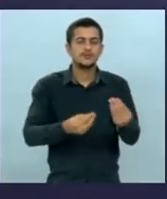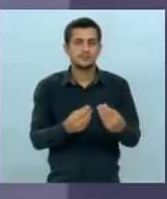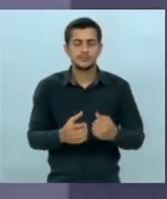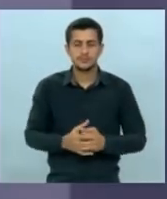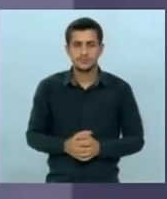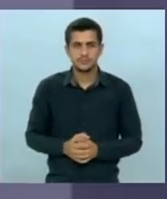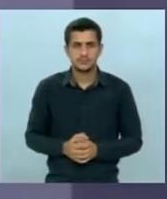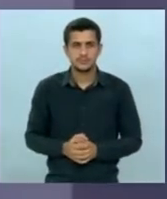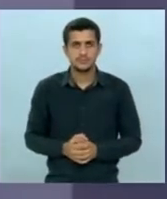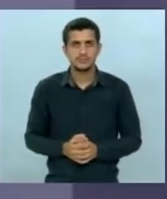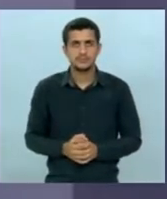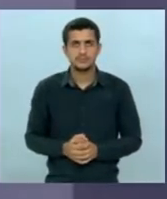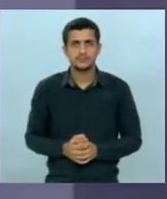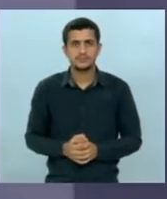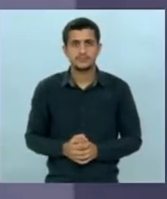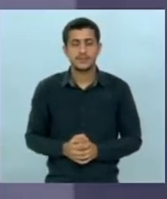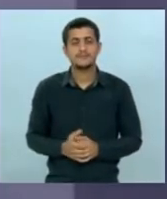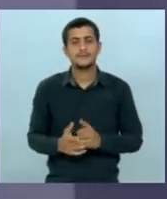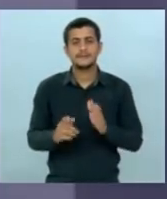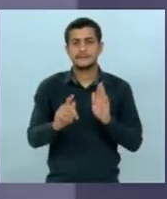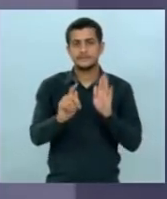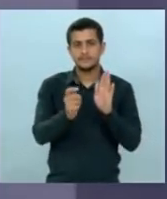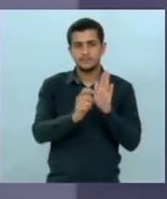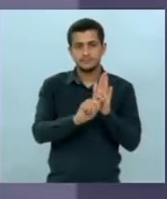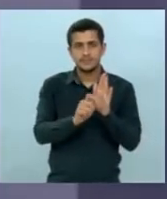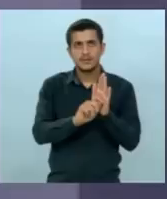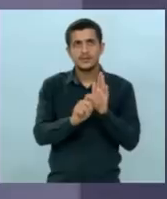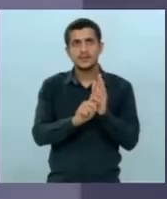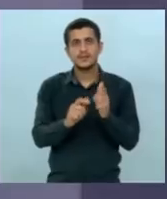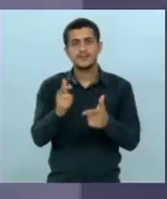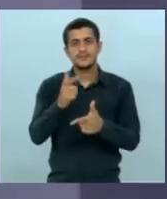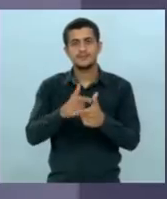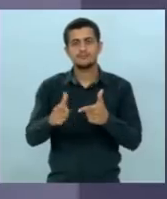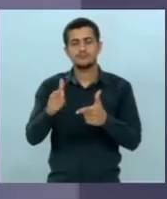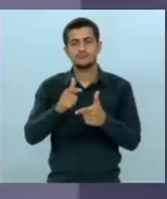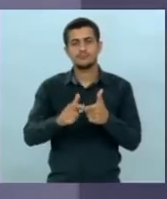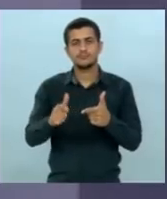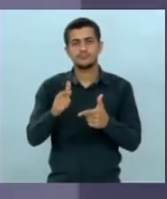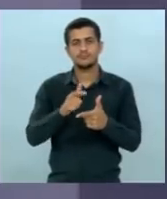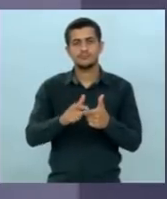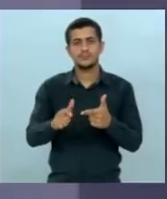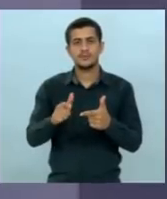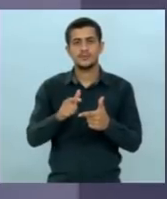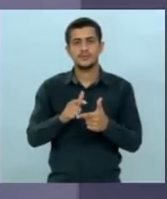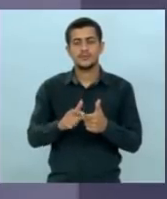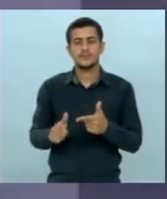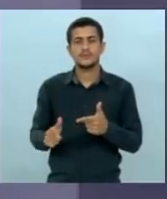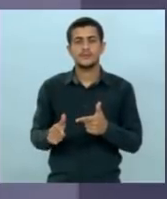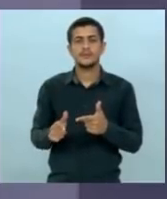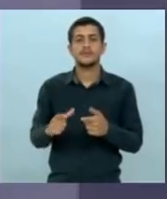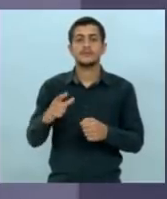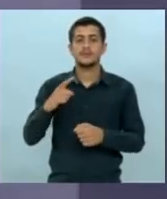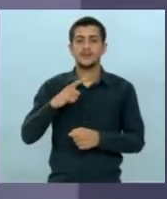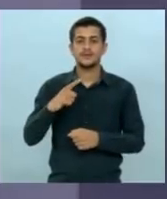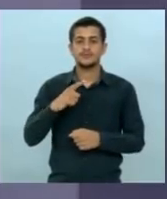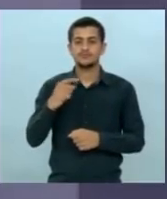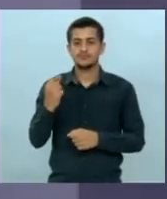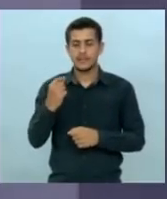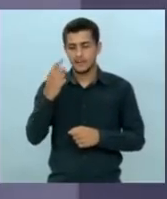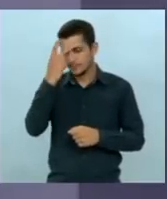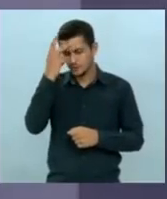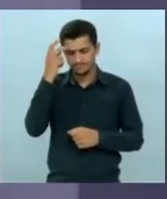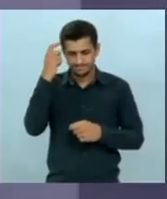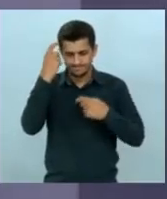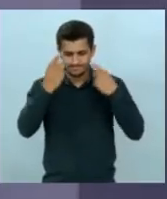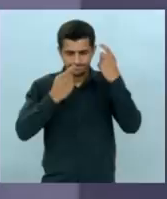30 o problema das drogas Azambuja vem deixando uma intranquilidade muito